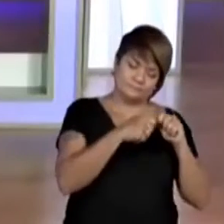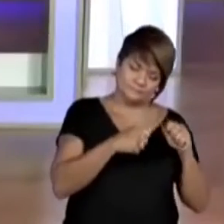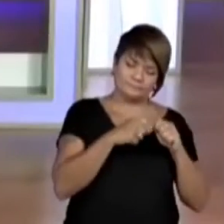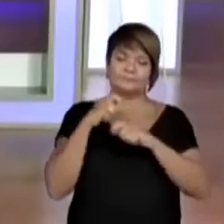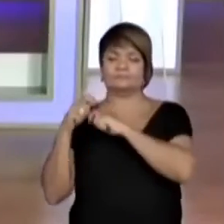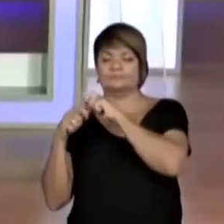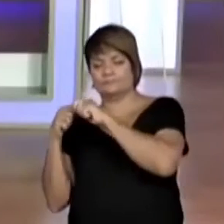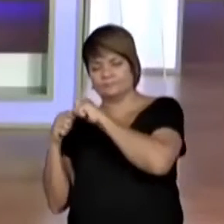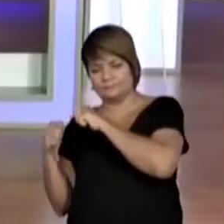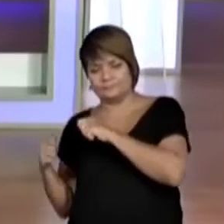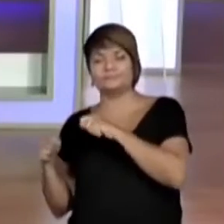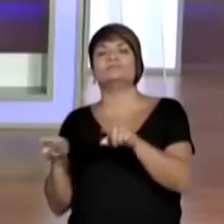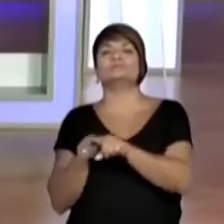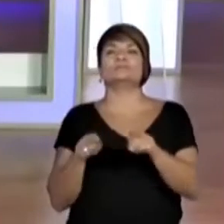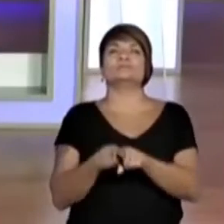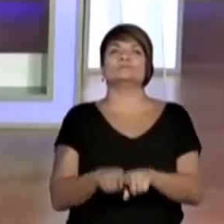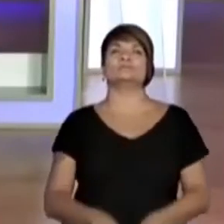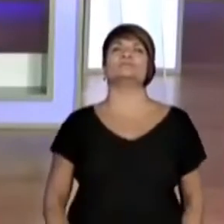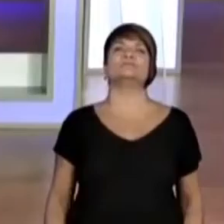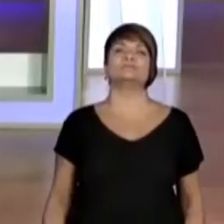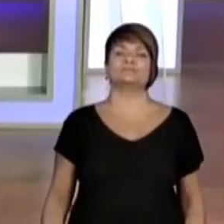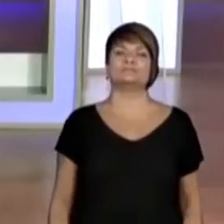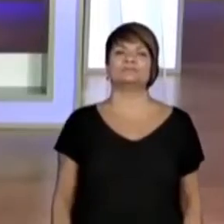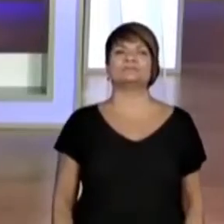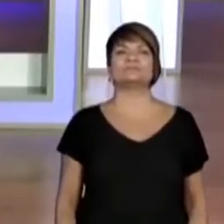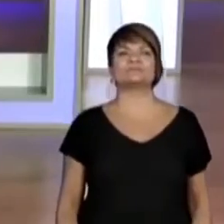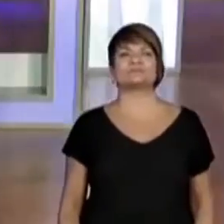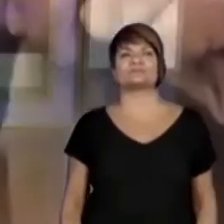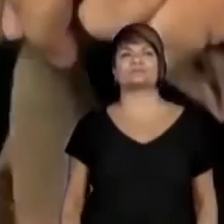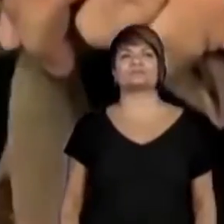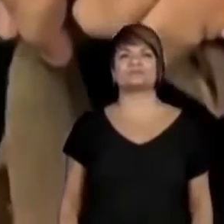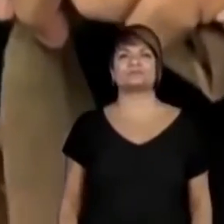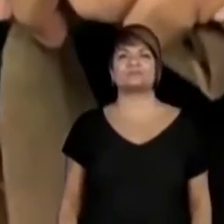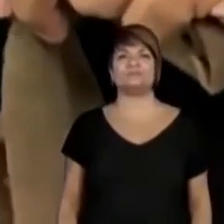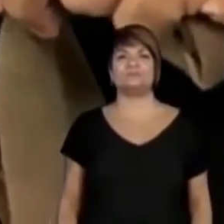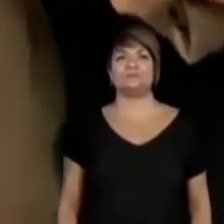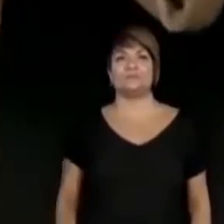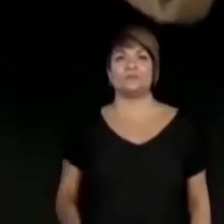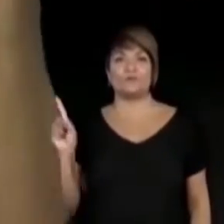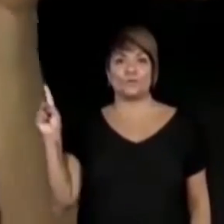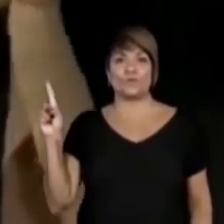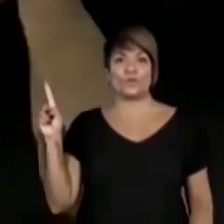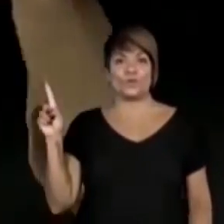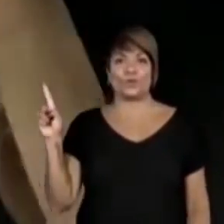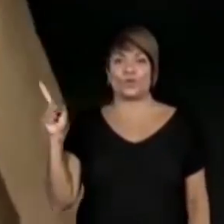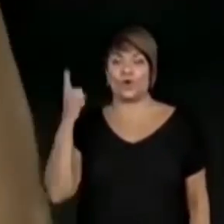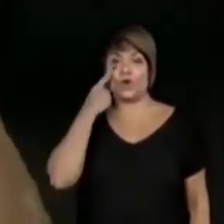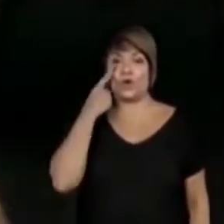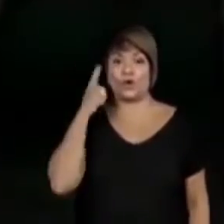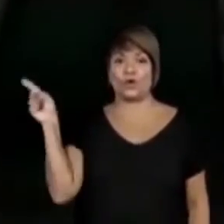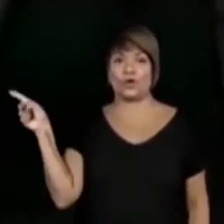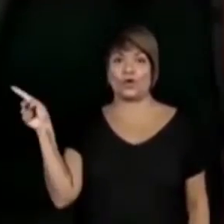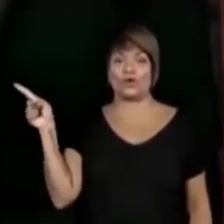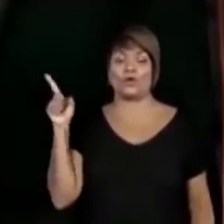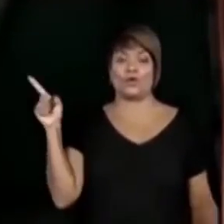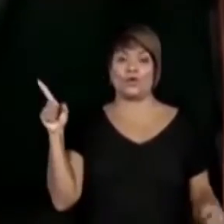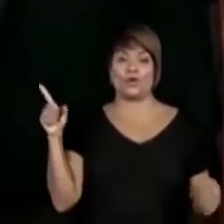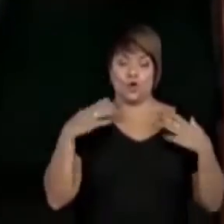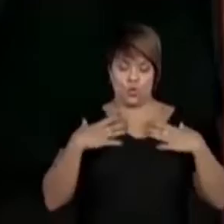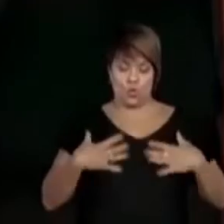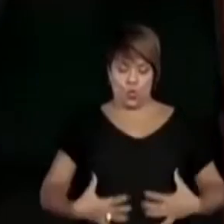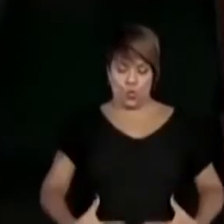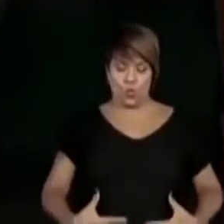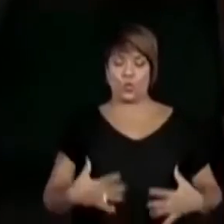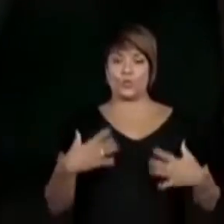na parte de cima que ficou os nossos braços. Então, eu vou dar um nozinho, ó. corpinho,